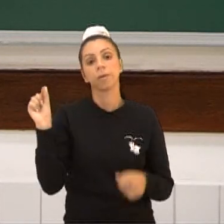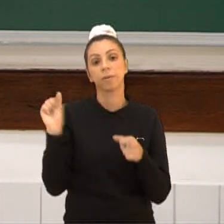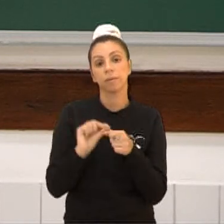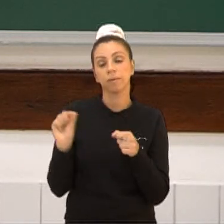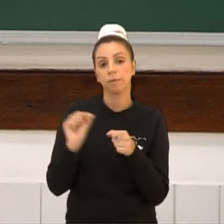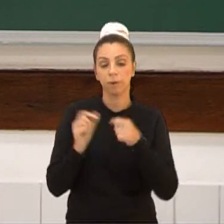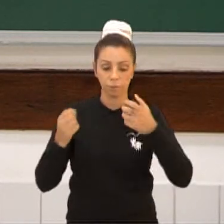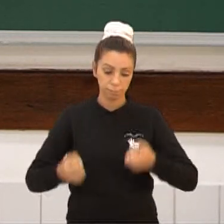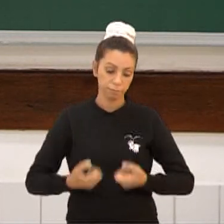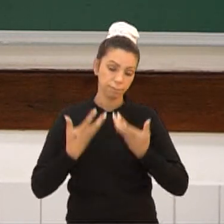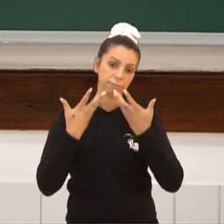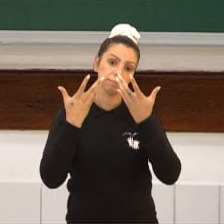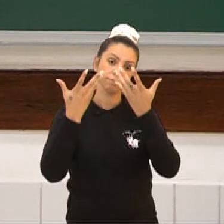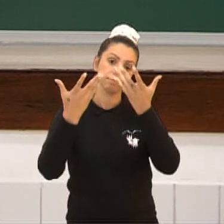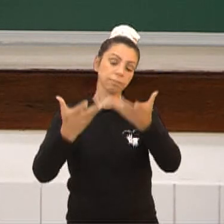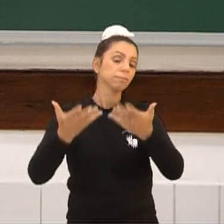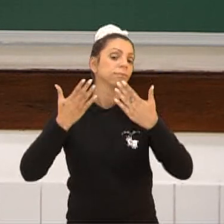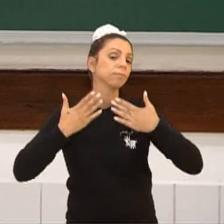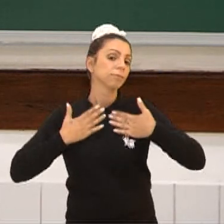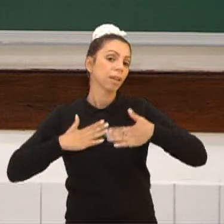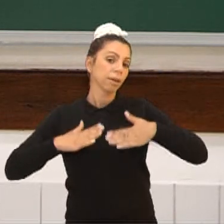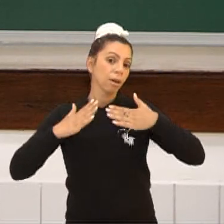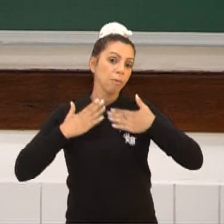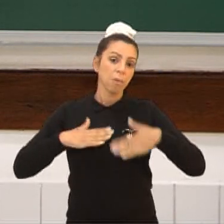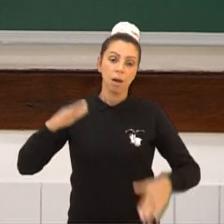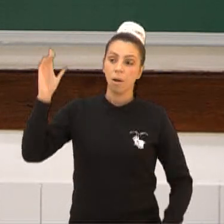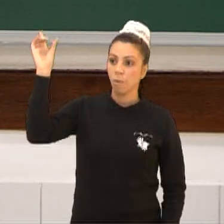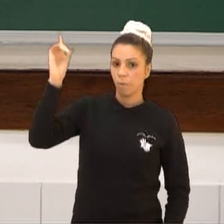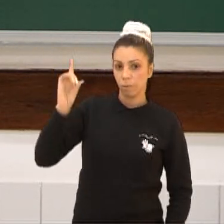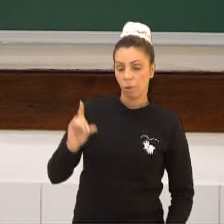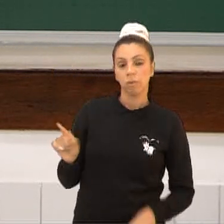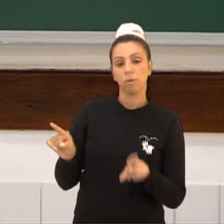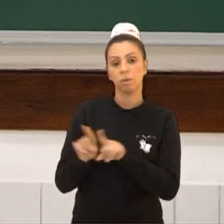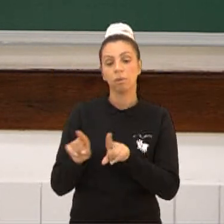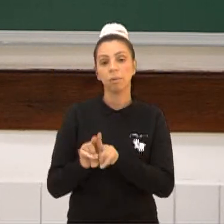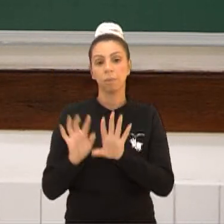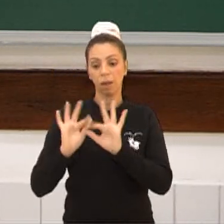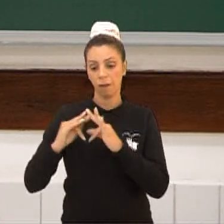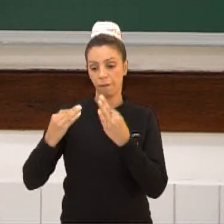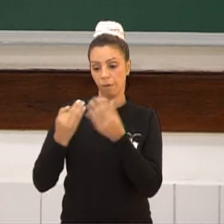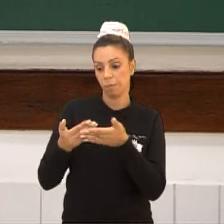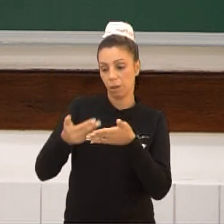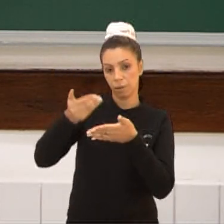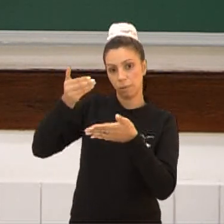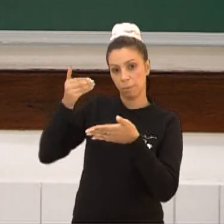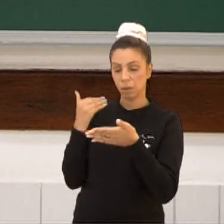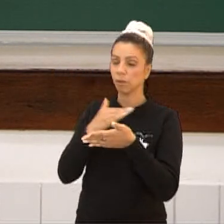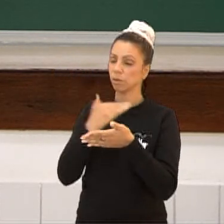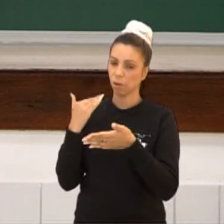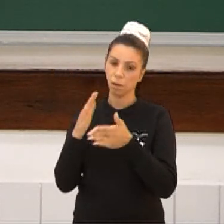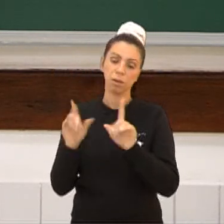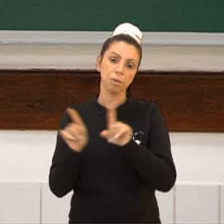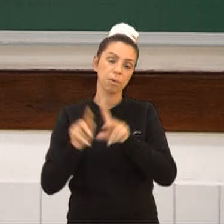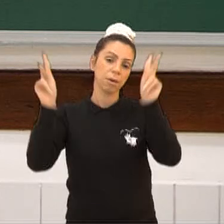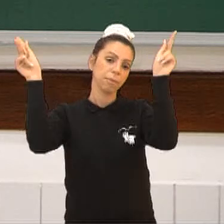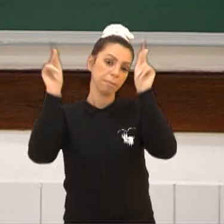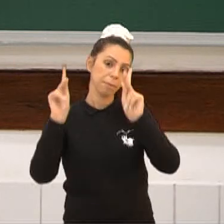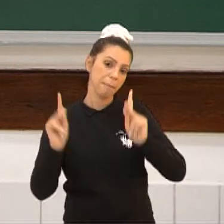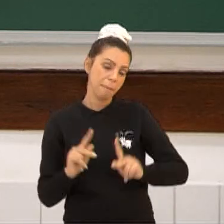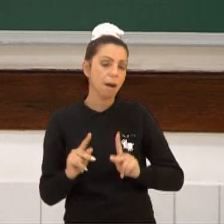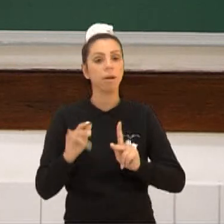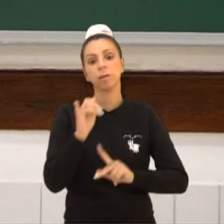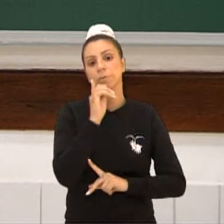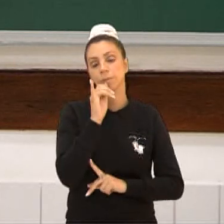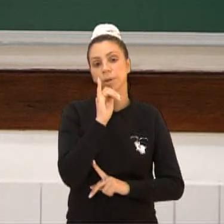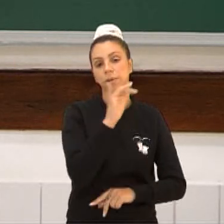esse ritual exatamente para acalmar os antepassados e também para fazer uma paz com os seus deuses, para que tenham boas colheitas,